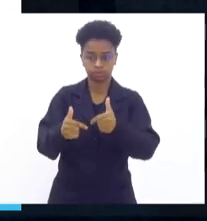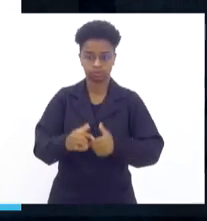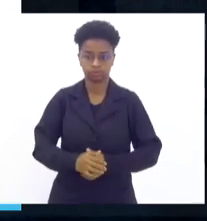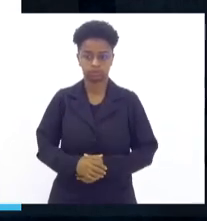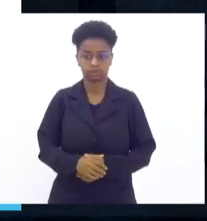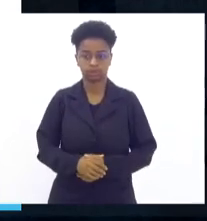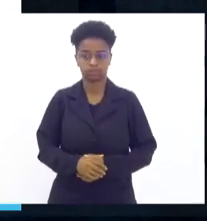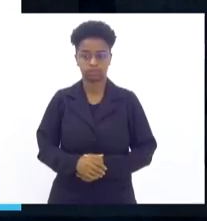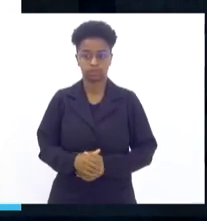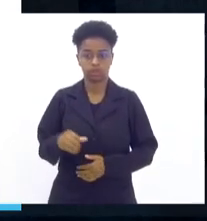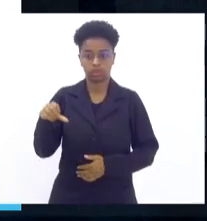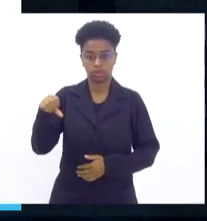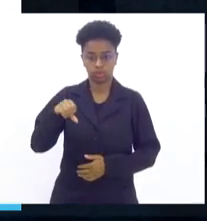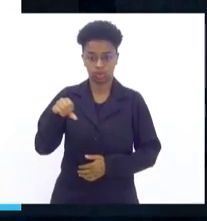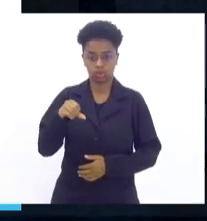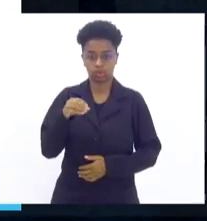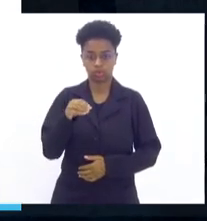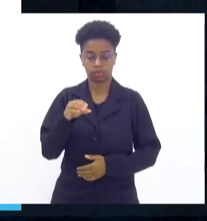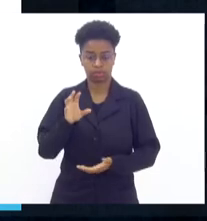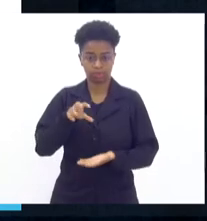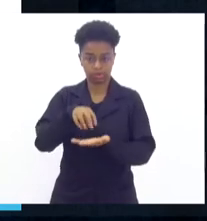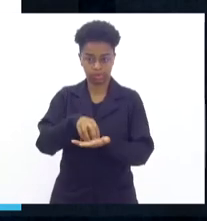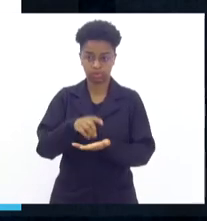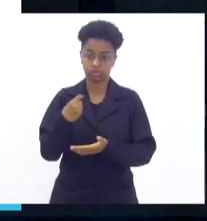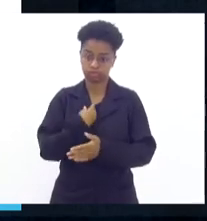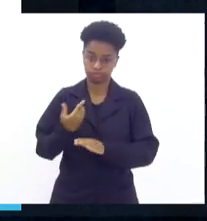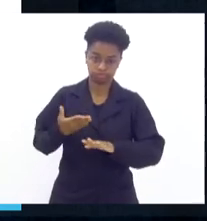Não do batalhão, estamos nas ruas. Muito obrigado.